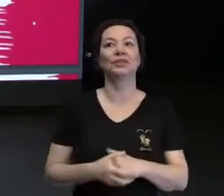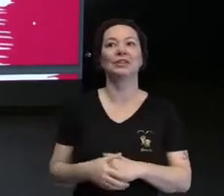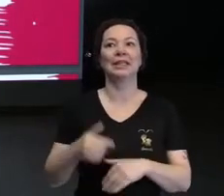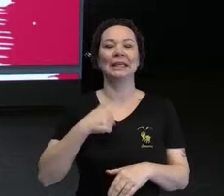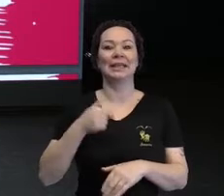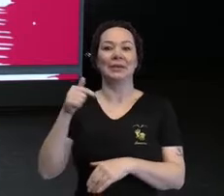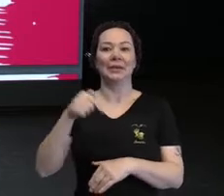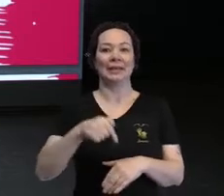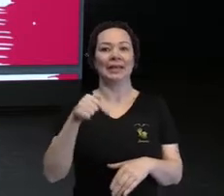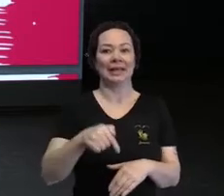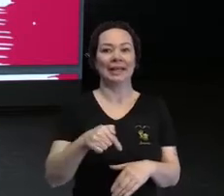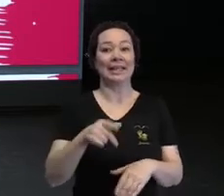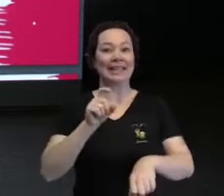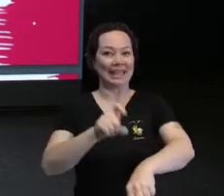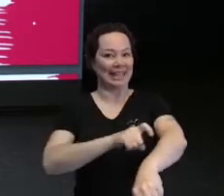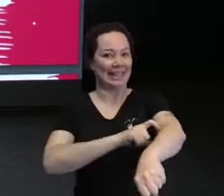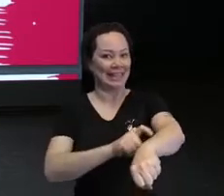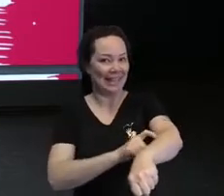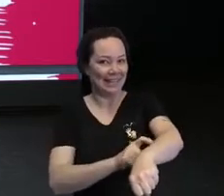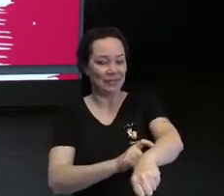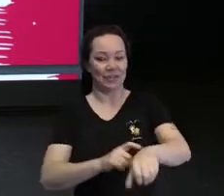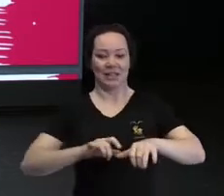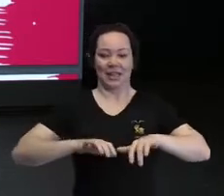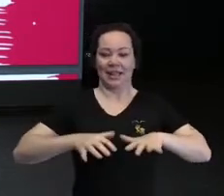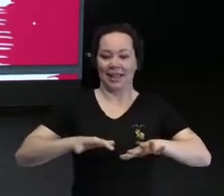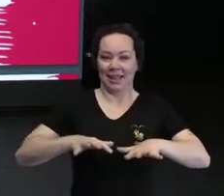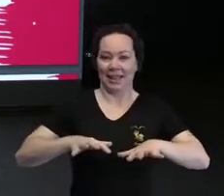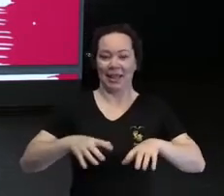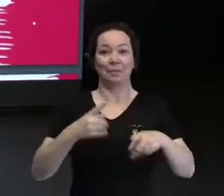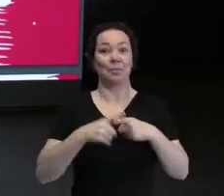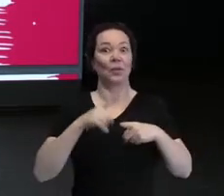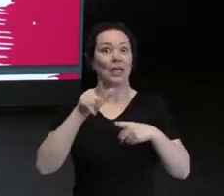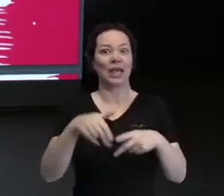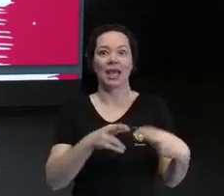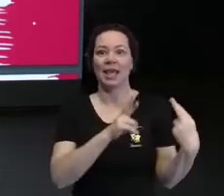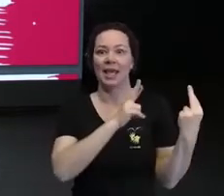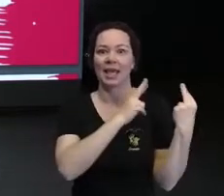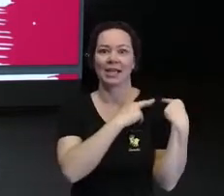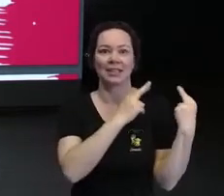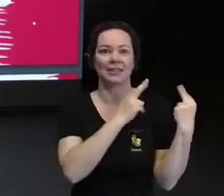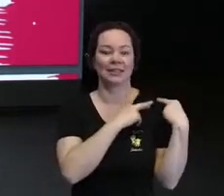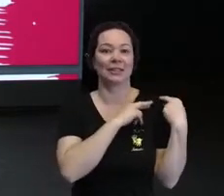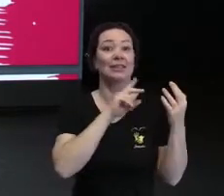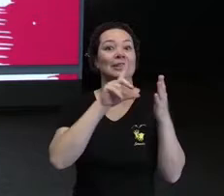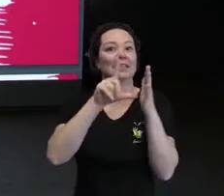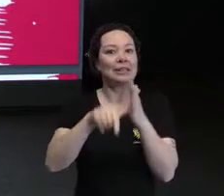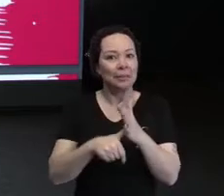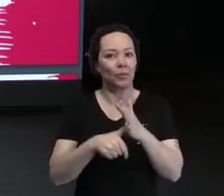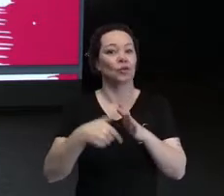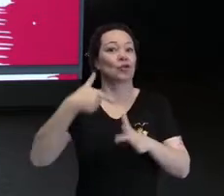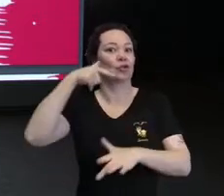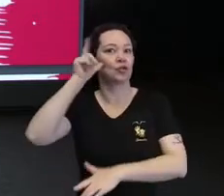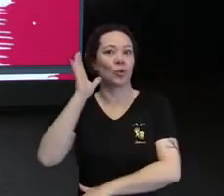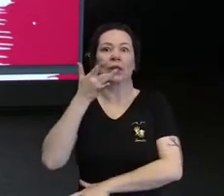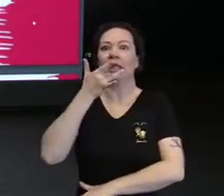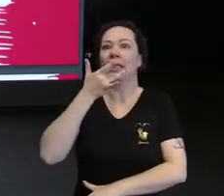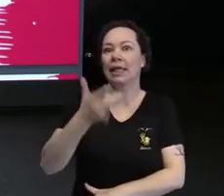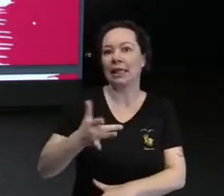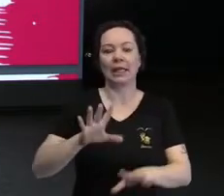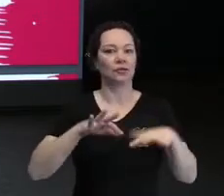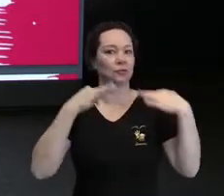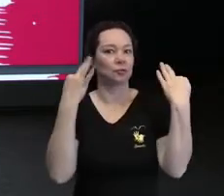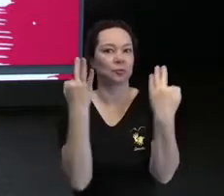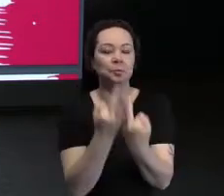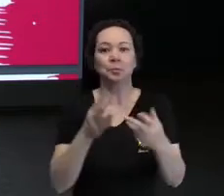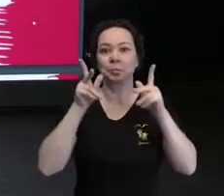aqui nervosa, tremendo, porque a responsabilidade depois da tarde de ontem com tantas famílias e